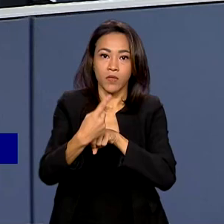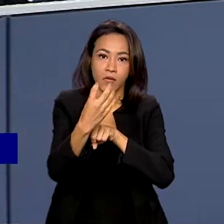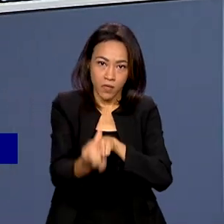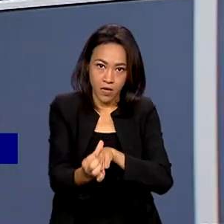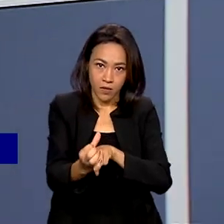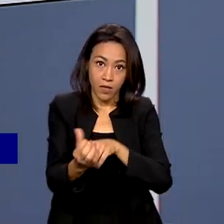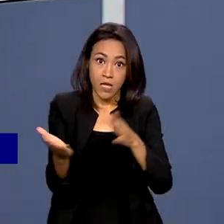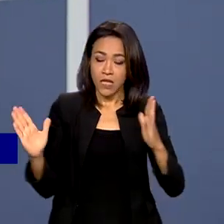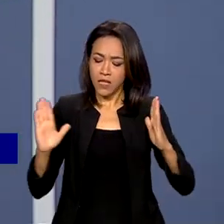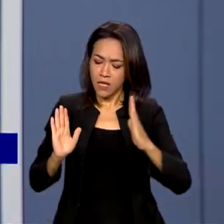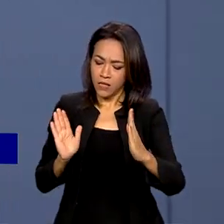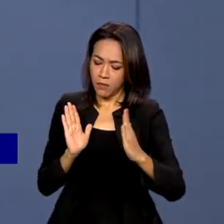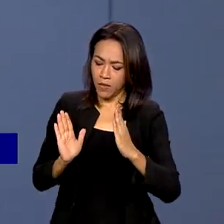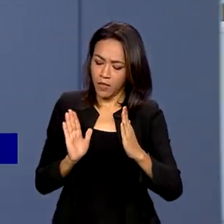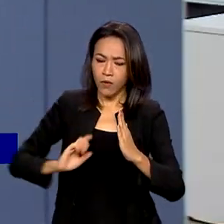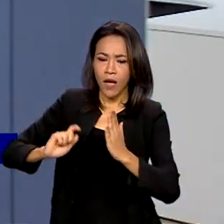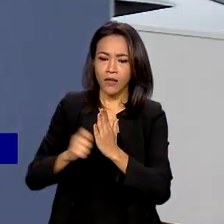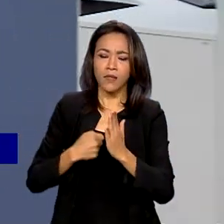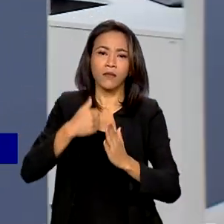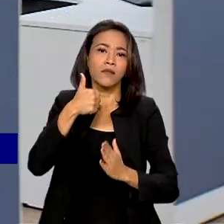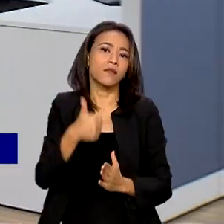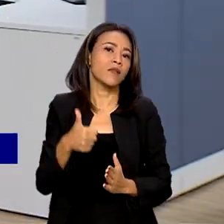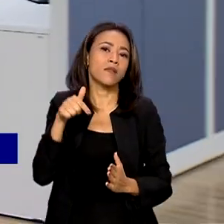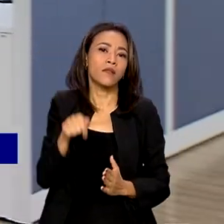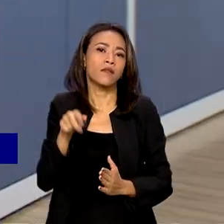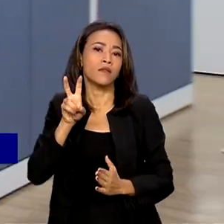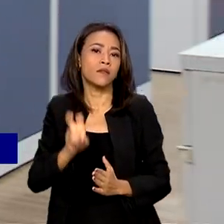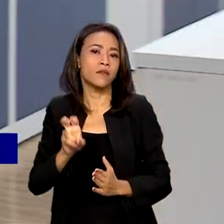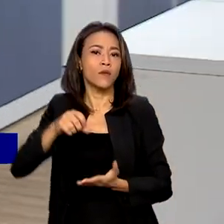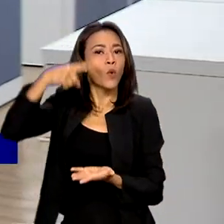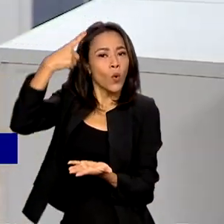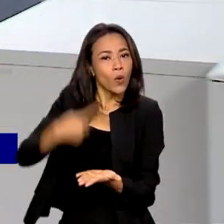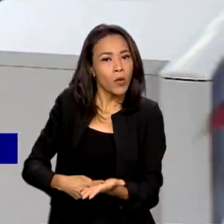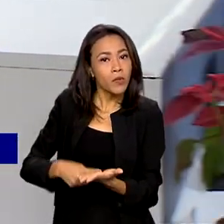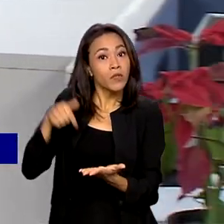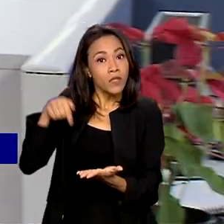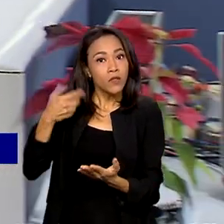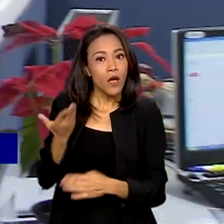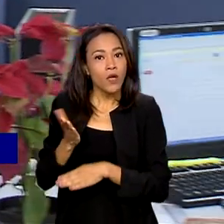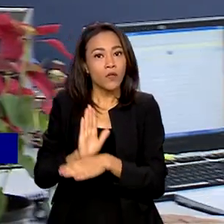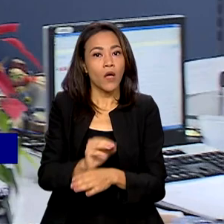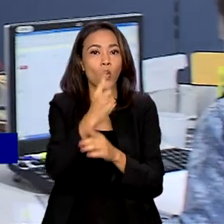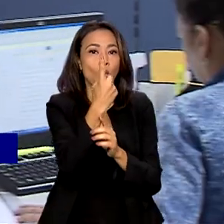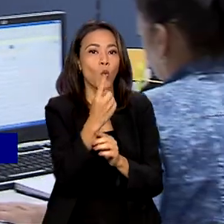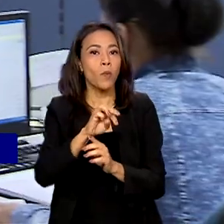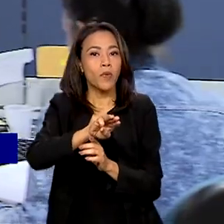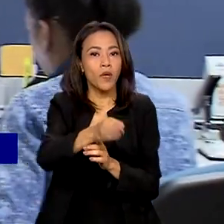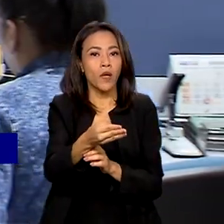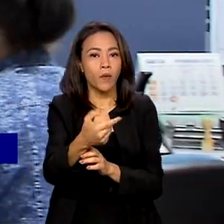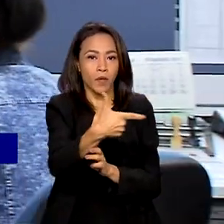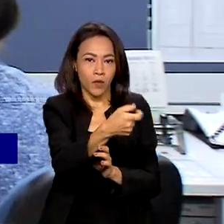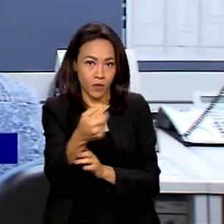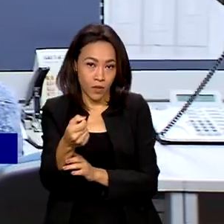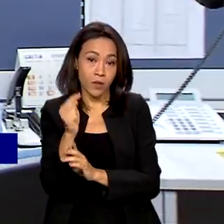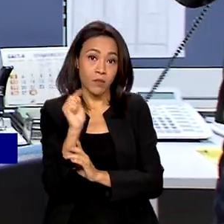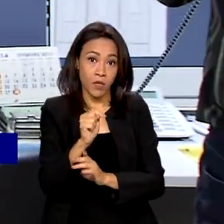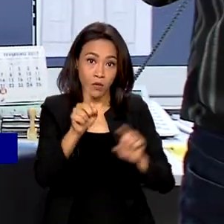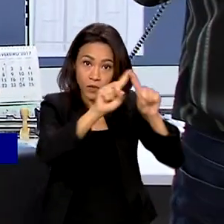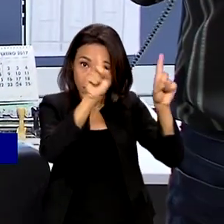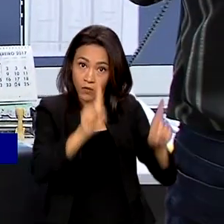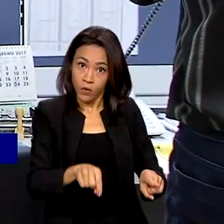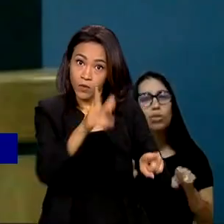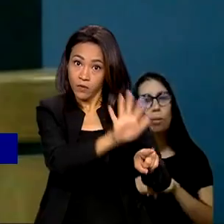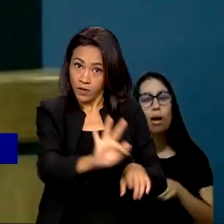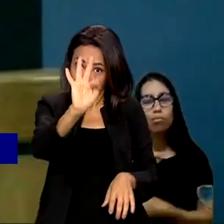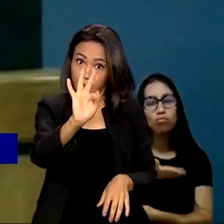Neste período, foram assinados 175 acordos que beneficiaram 1 milhão e 200 mil servidores públicos